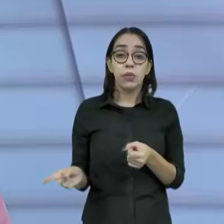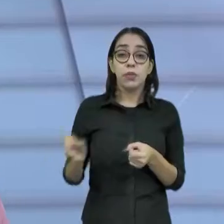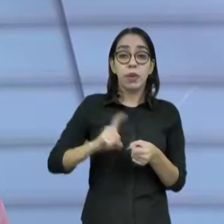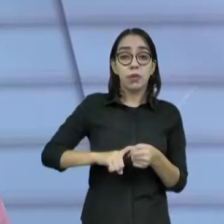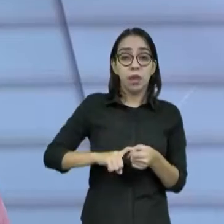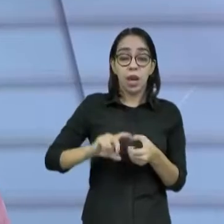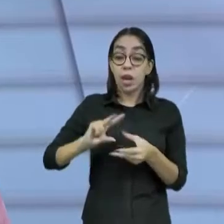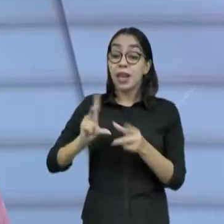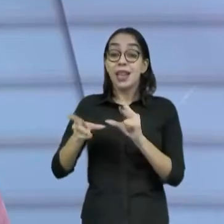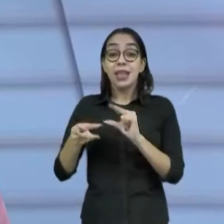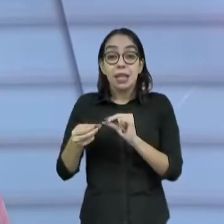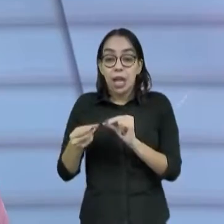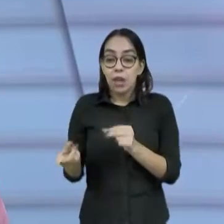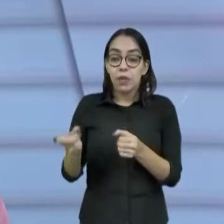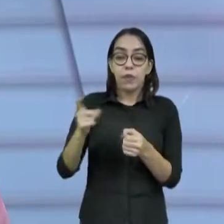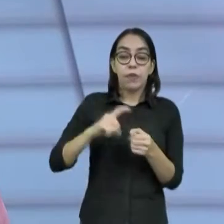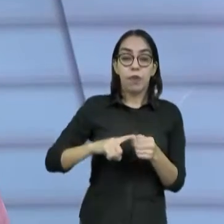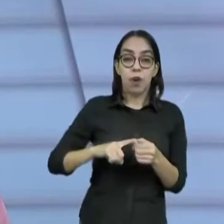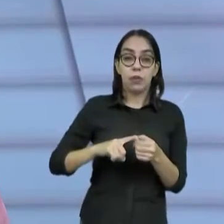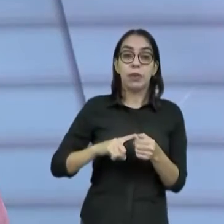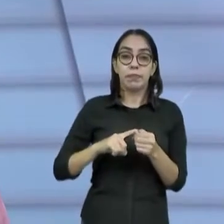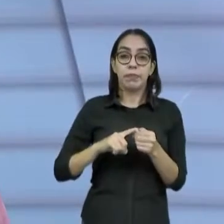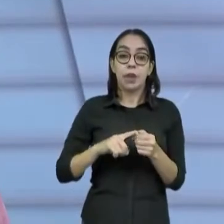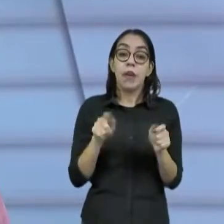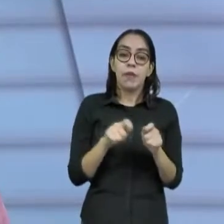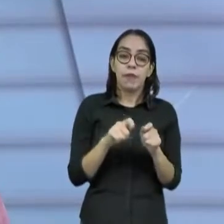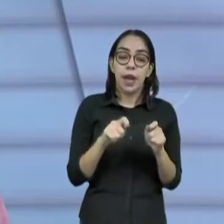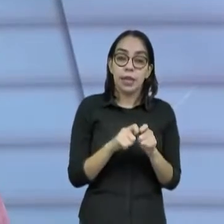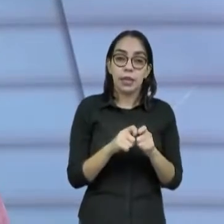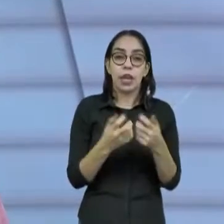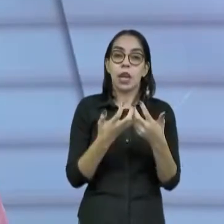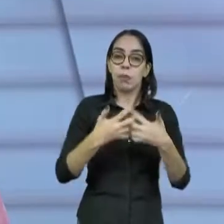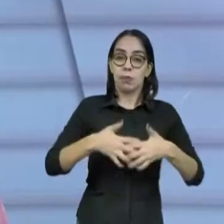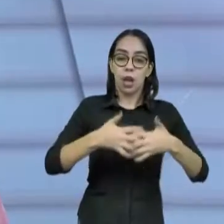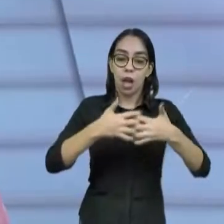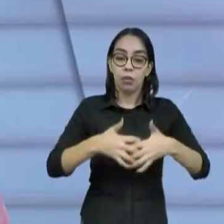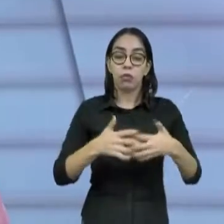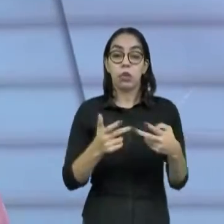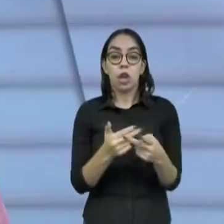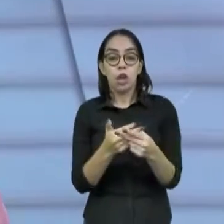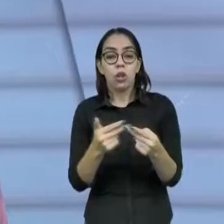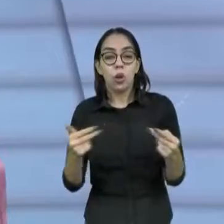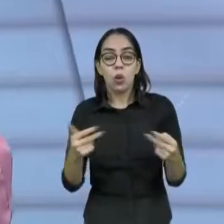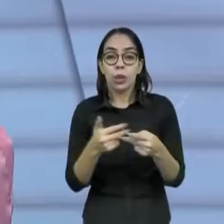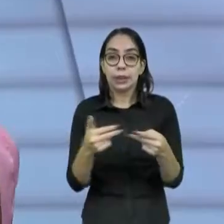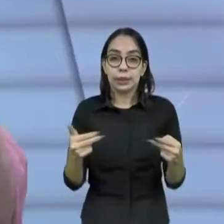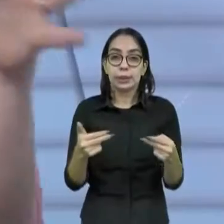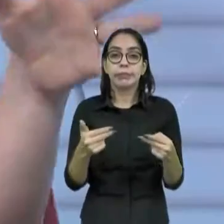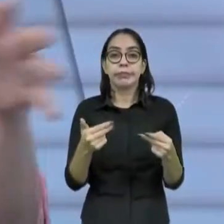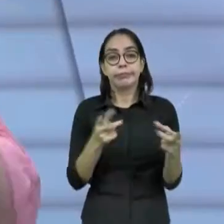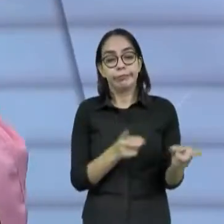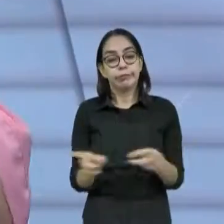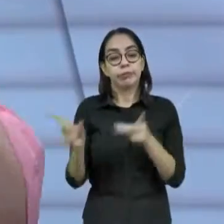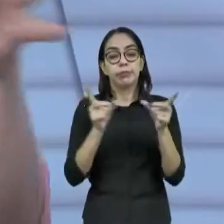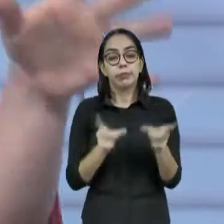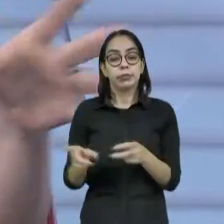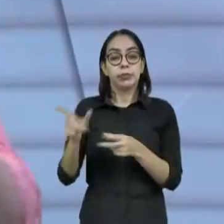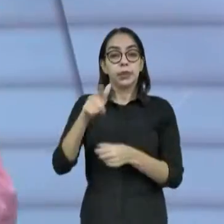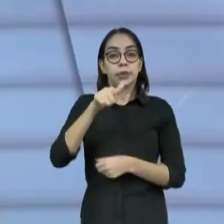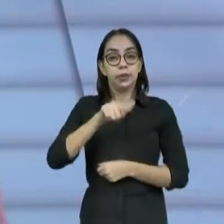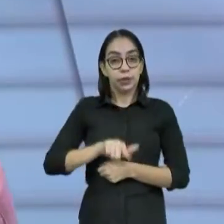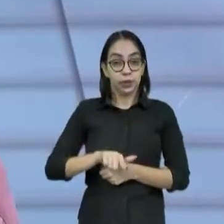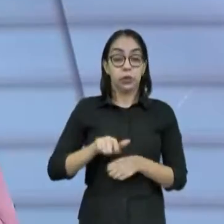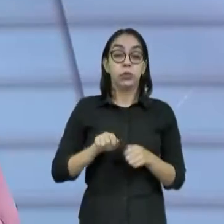como matéria-prima para um processo que gera vários desdobramentos e